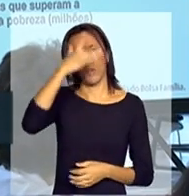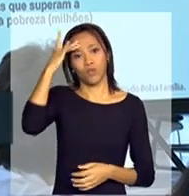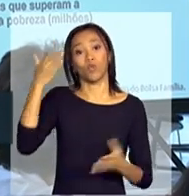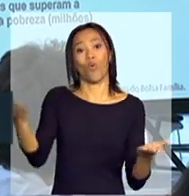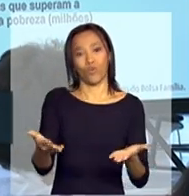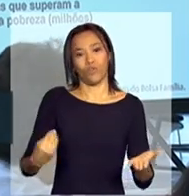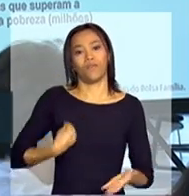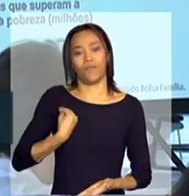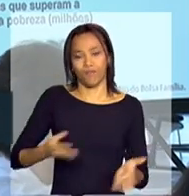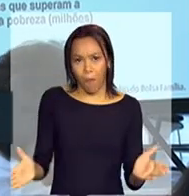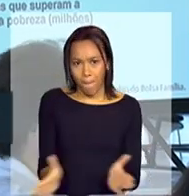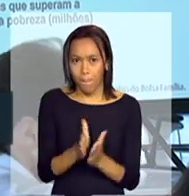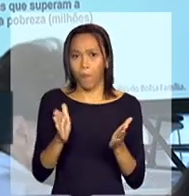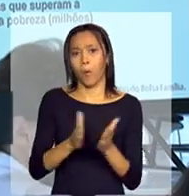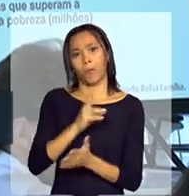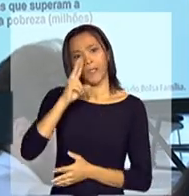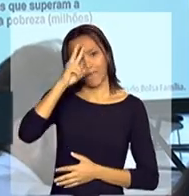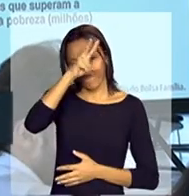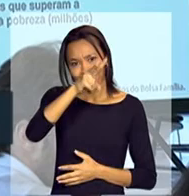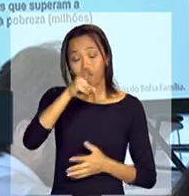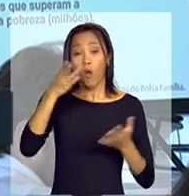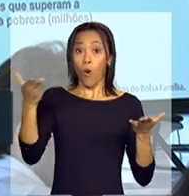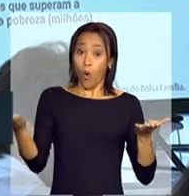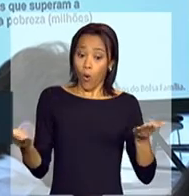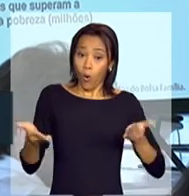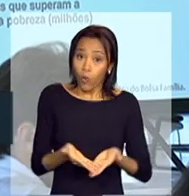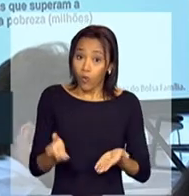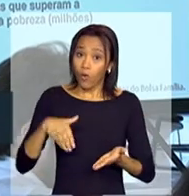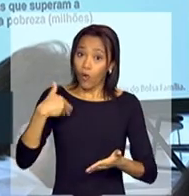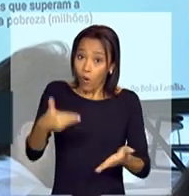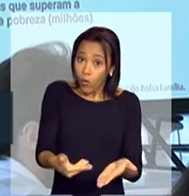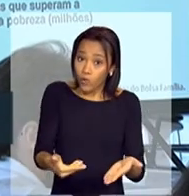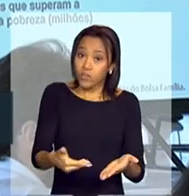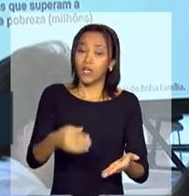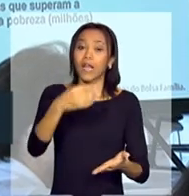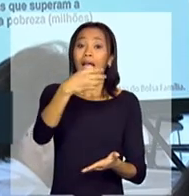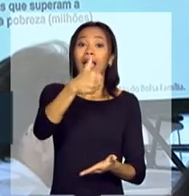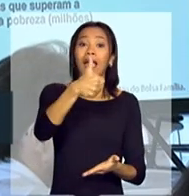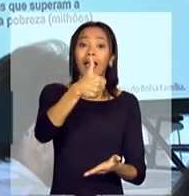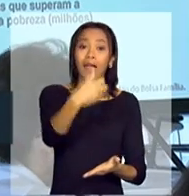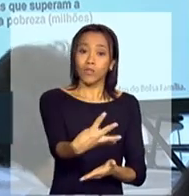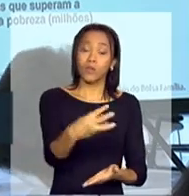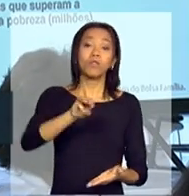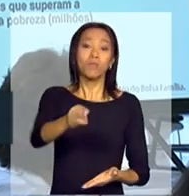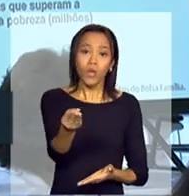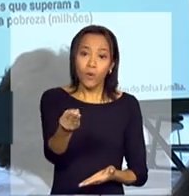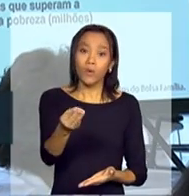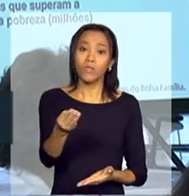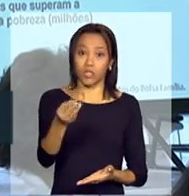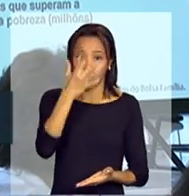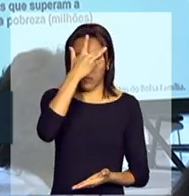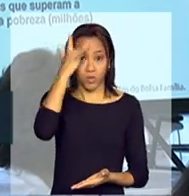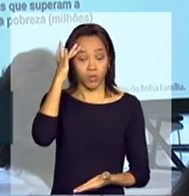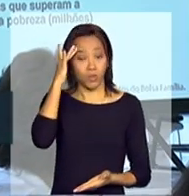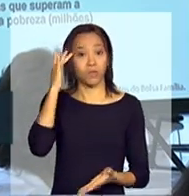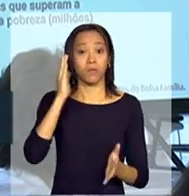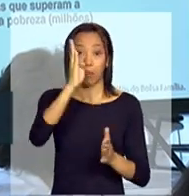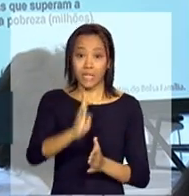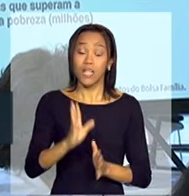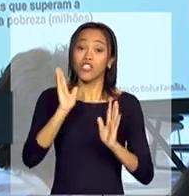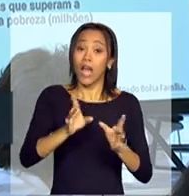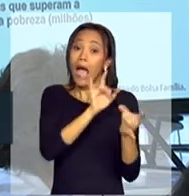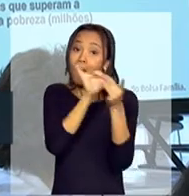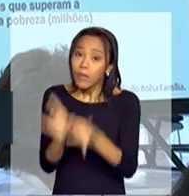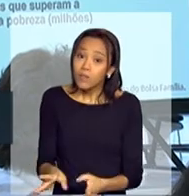hoje. Com o Bolsa Família na sua versão original, 14 milhões de brasileiros já saem da extrema pobreza. É aquela